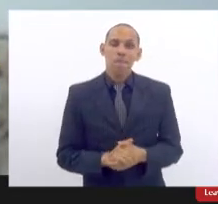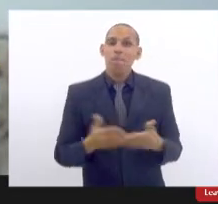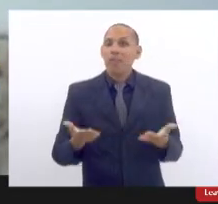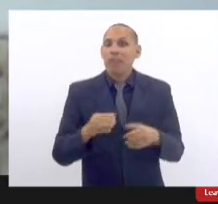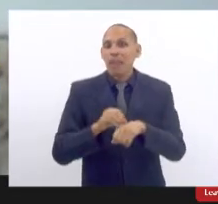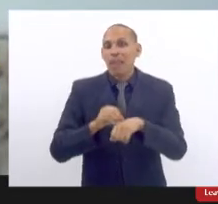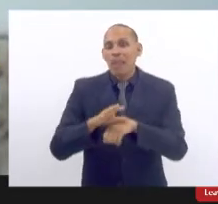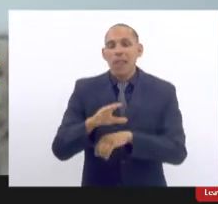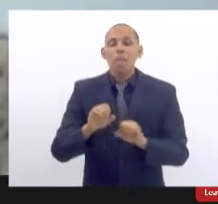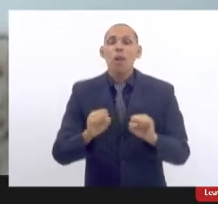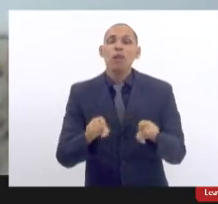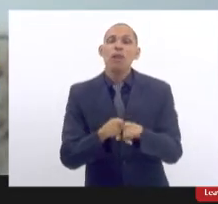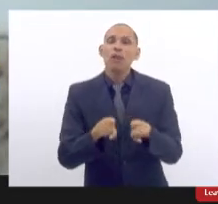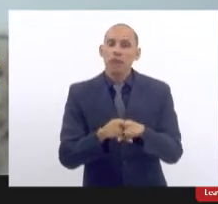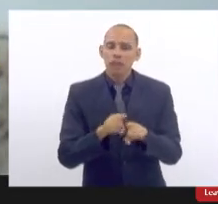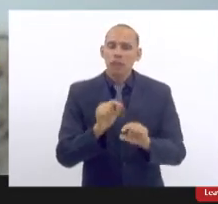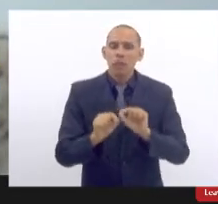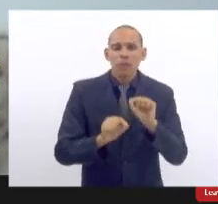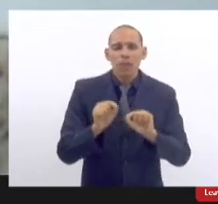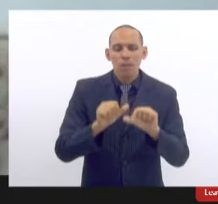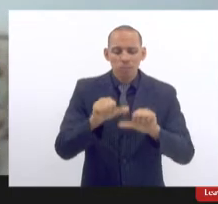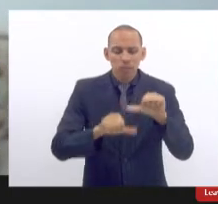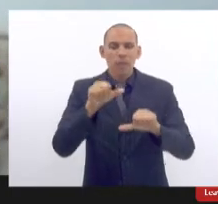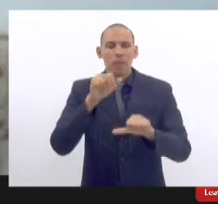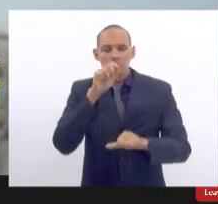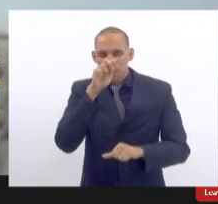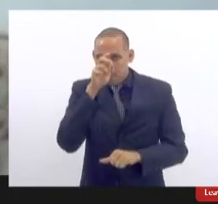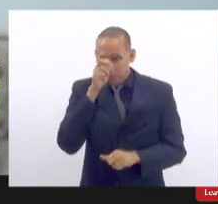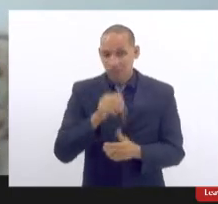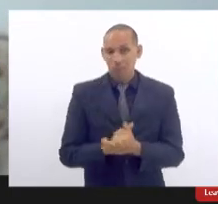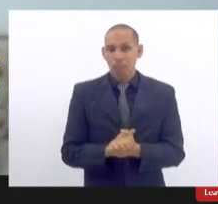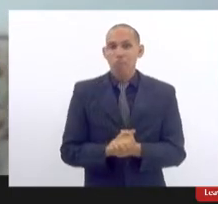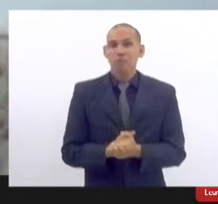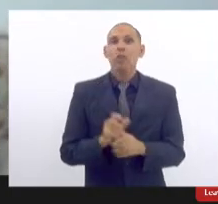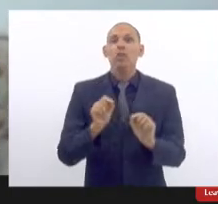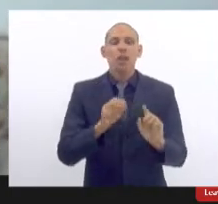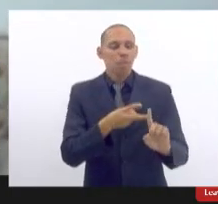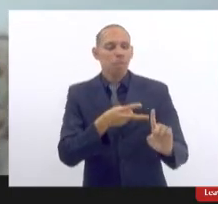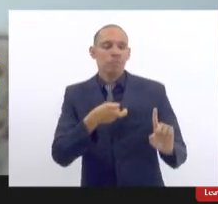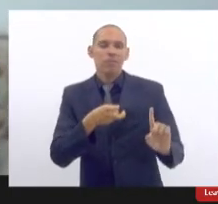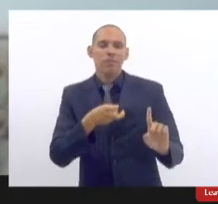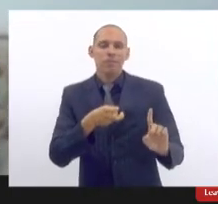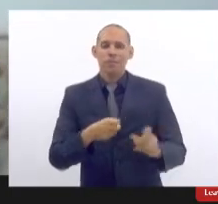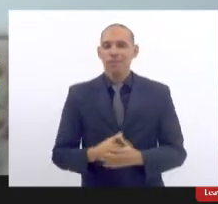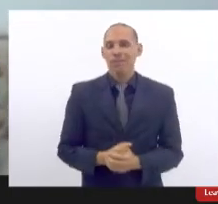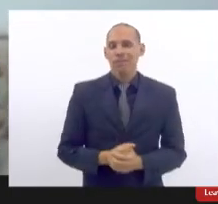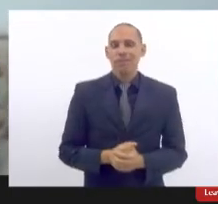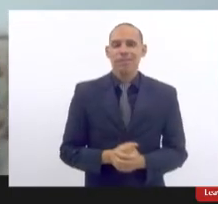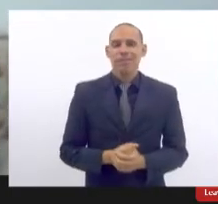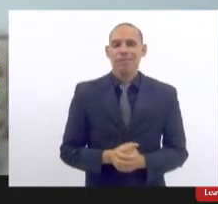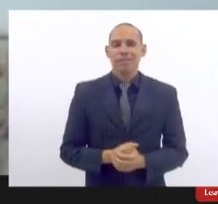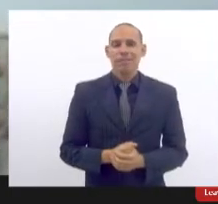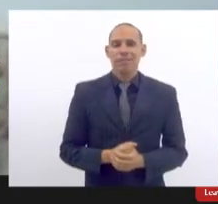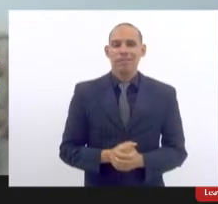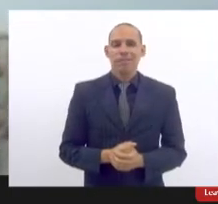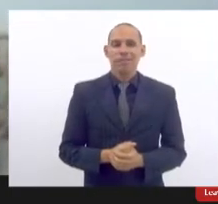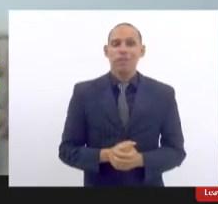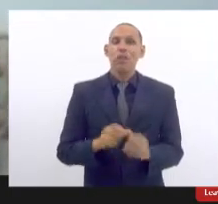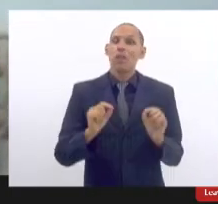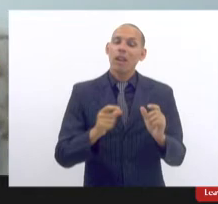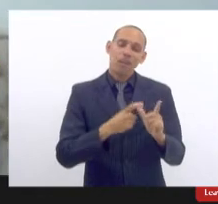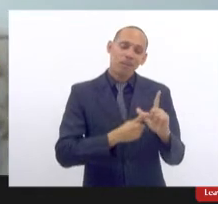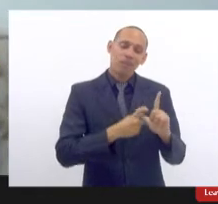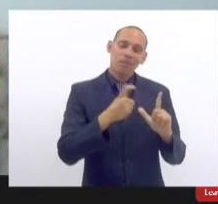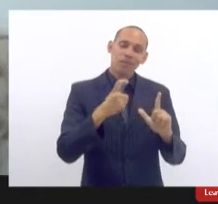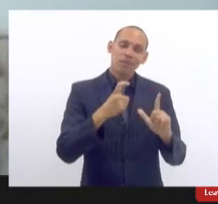Isso pode também se tornar algo da ordem do reconhecimento da autonomia